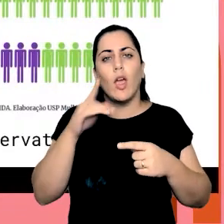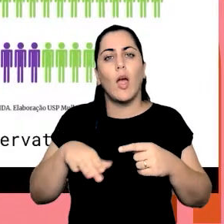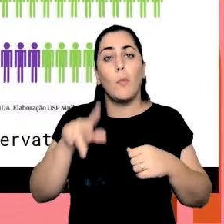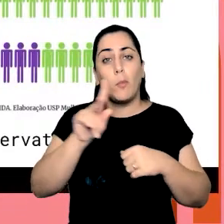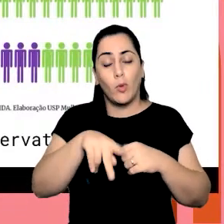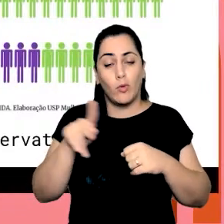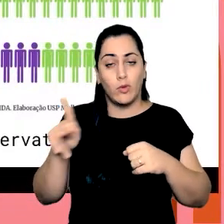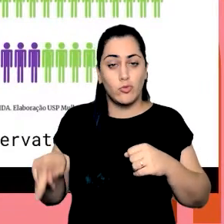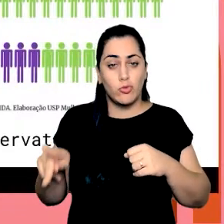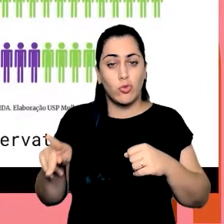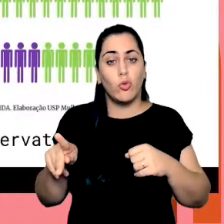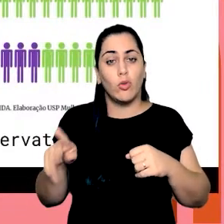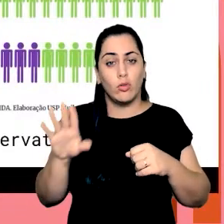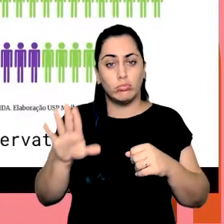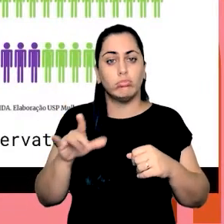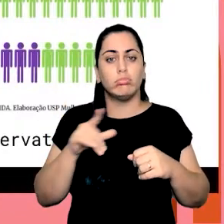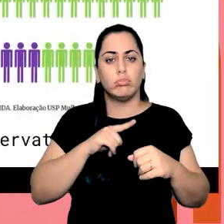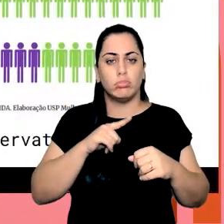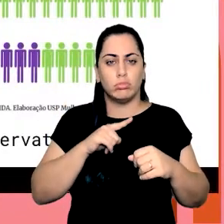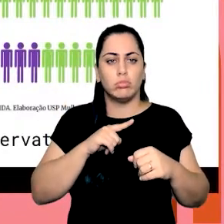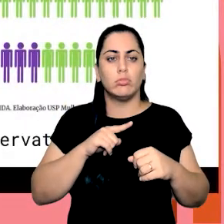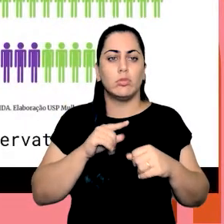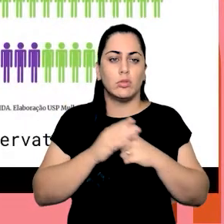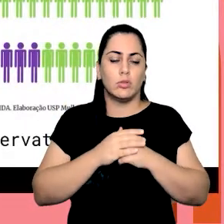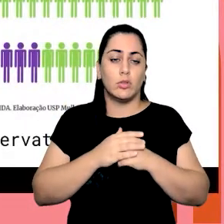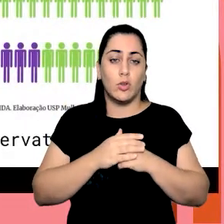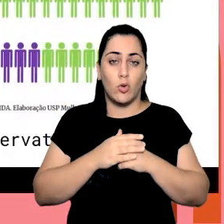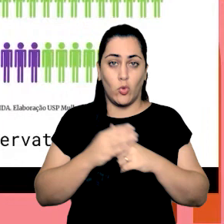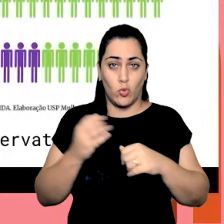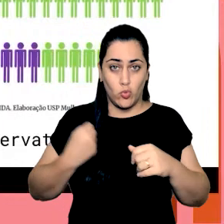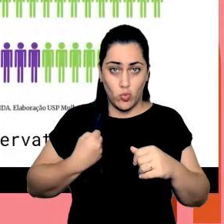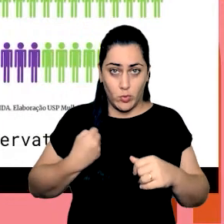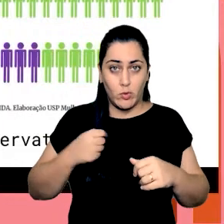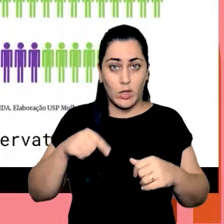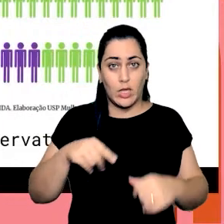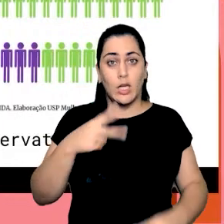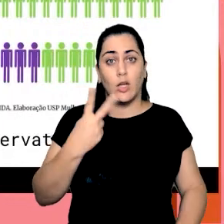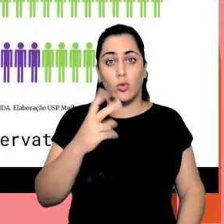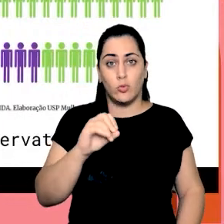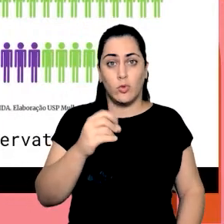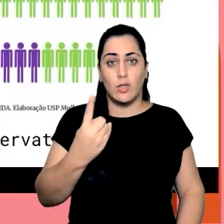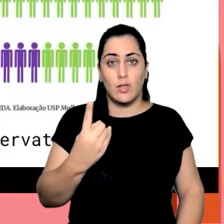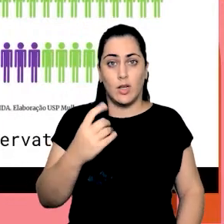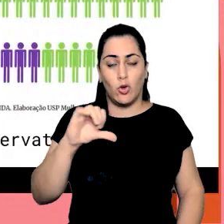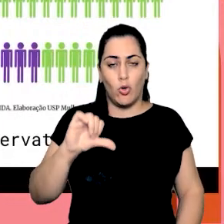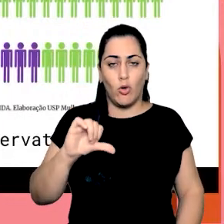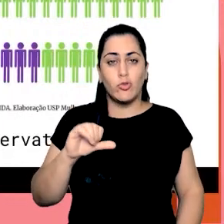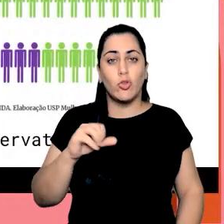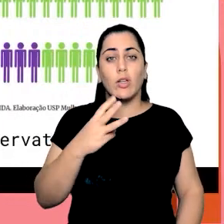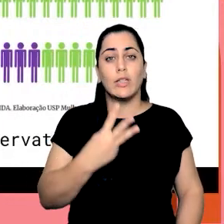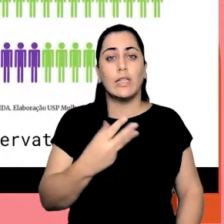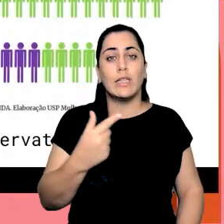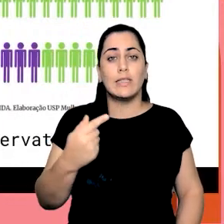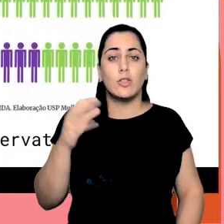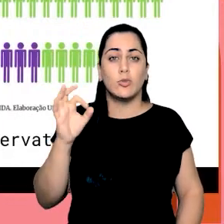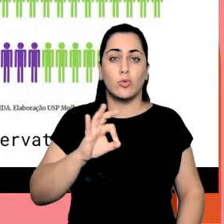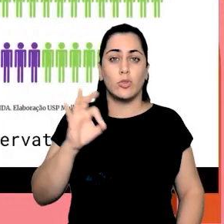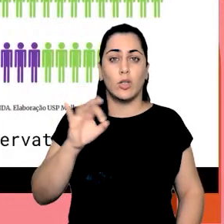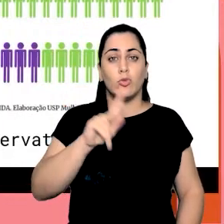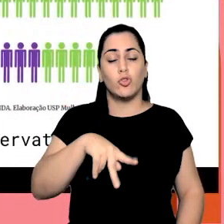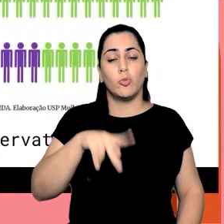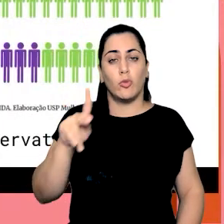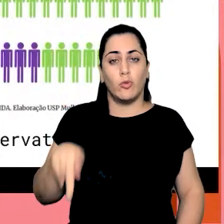notem que nós temos em dados de 2019 apenas 37% do corpo docente